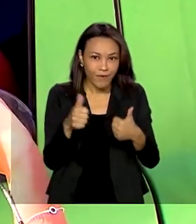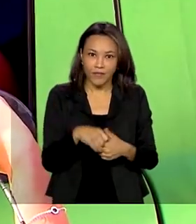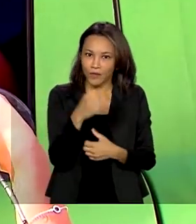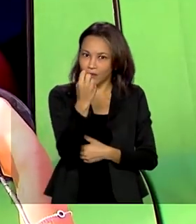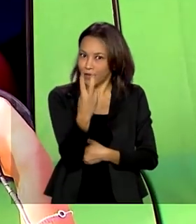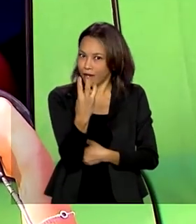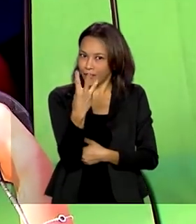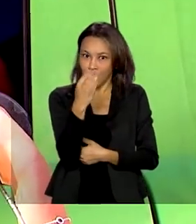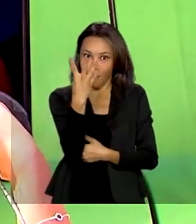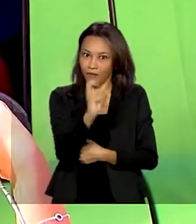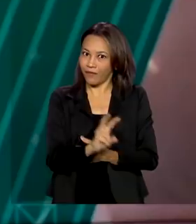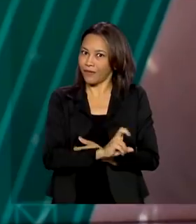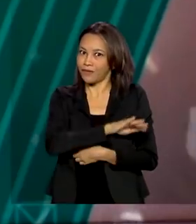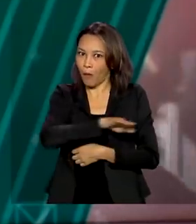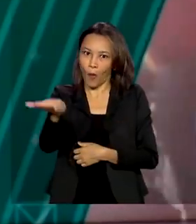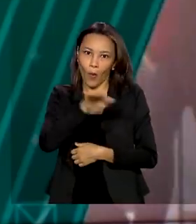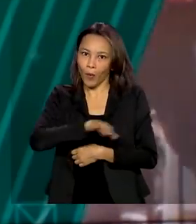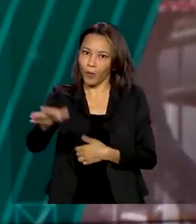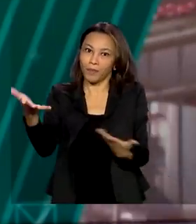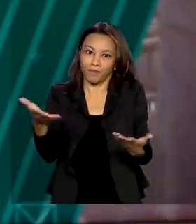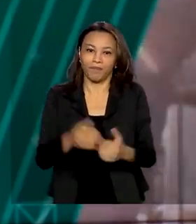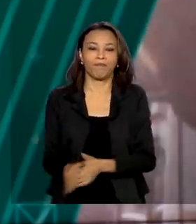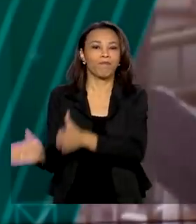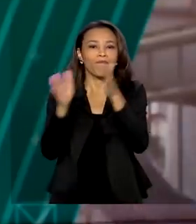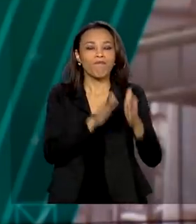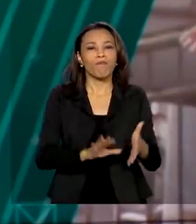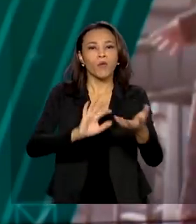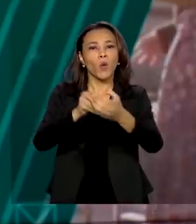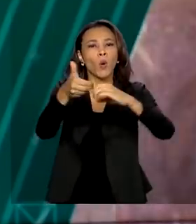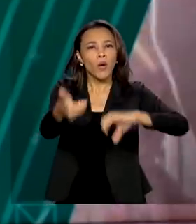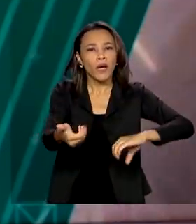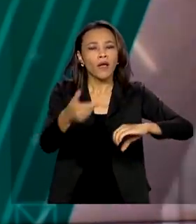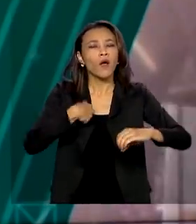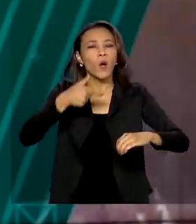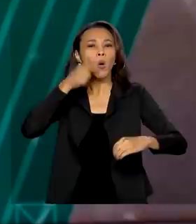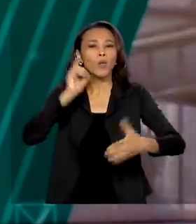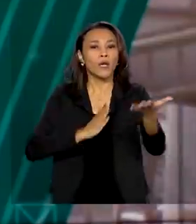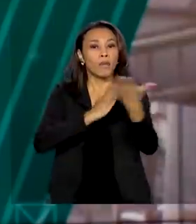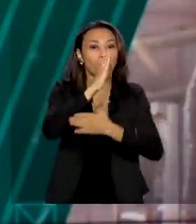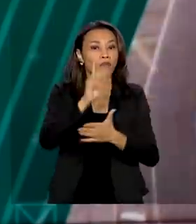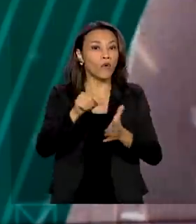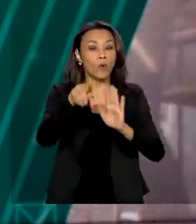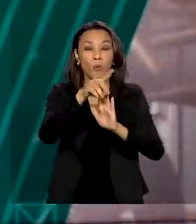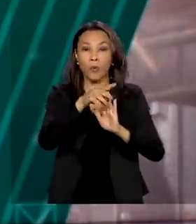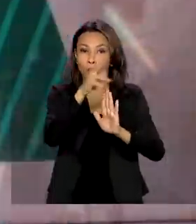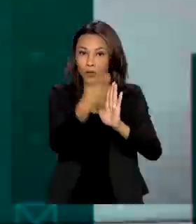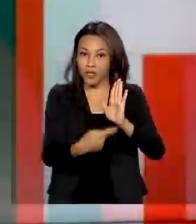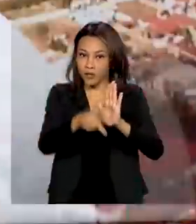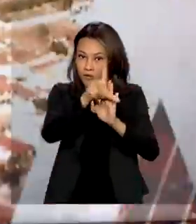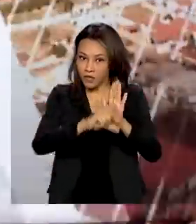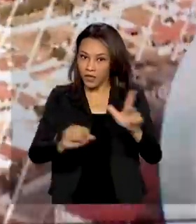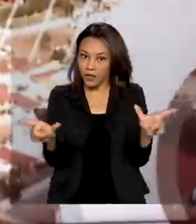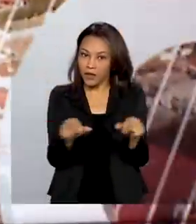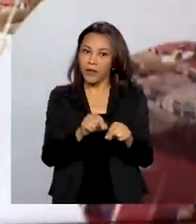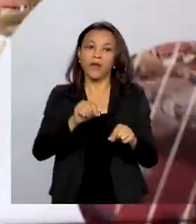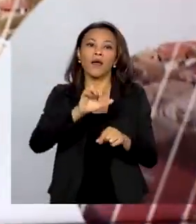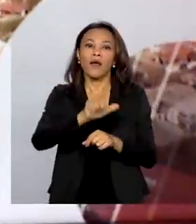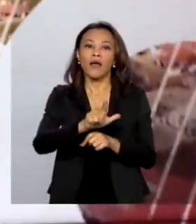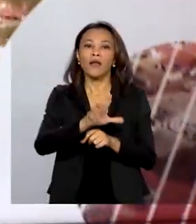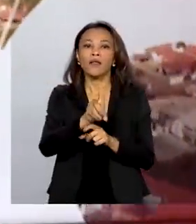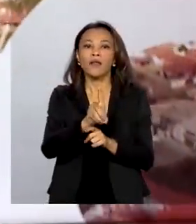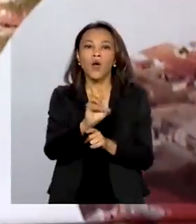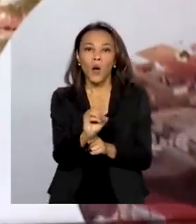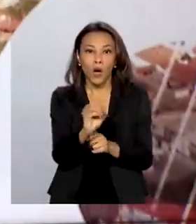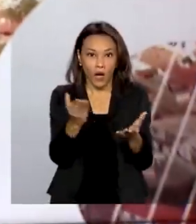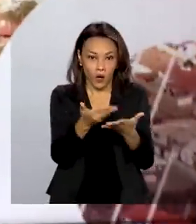é bom demais. O Congresso Nacional aprovou ontem o projeto de lei de diretrizes orçamentárias. O texto